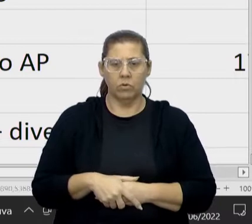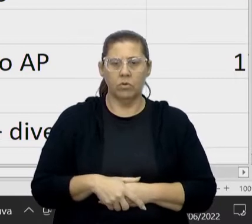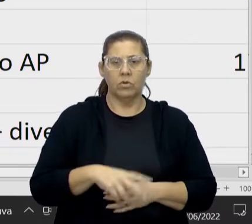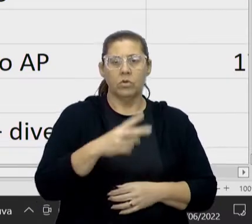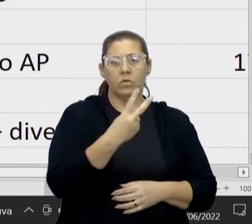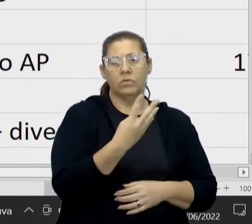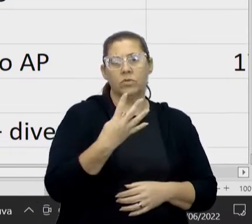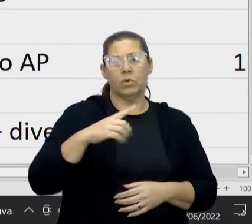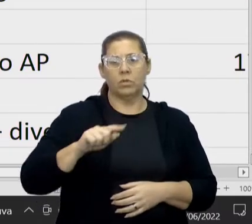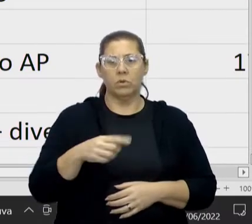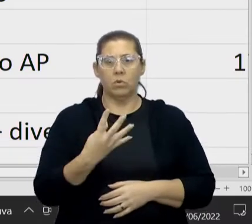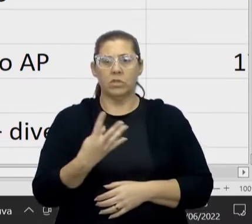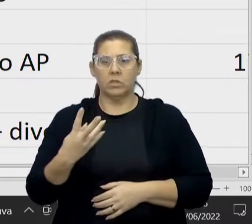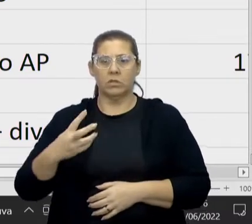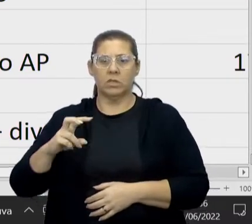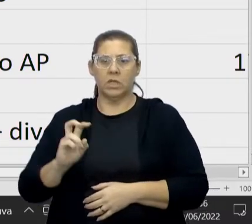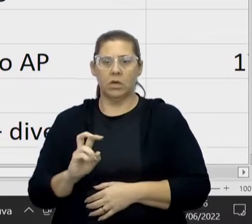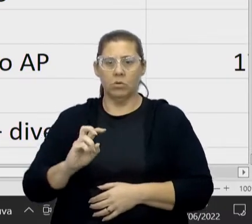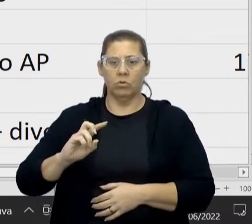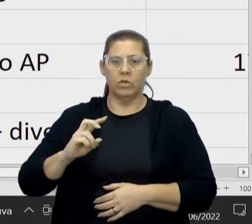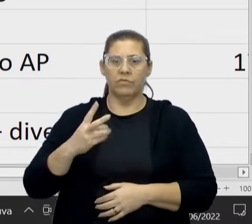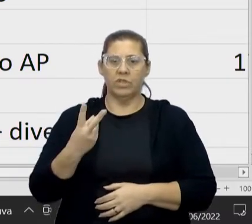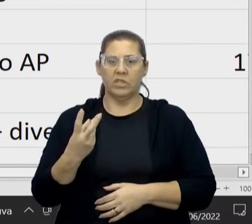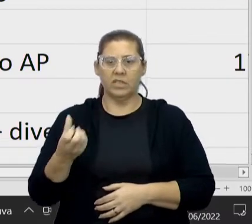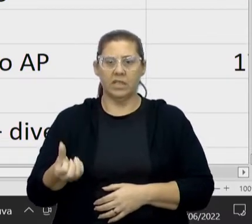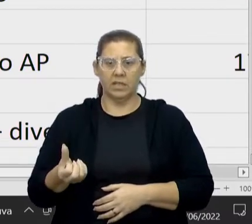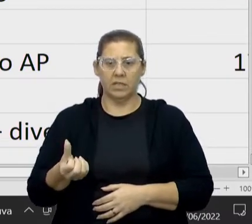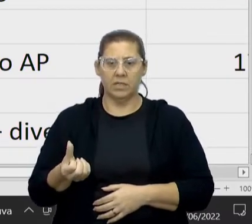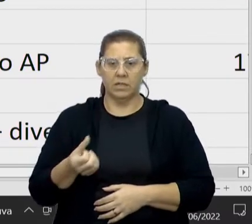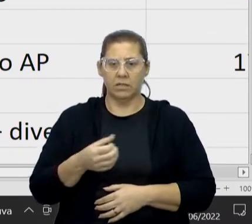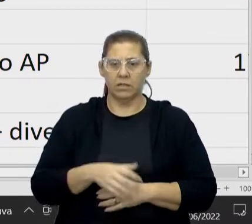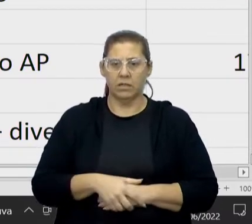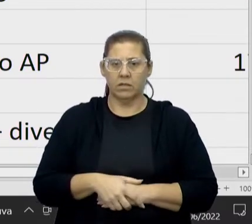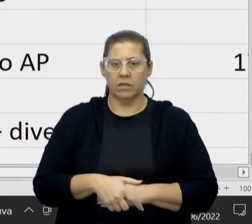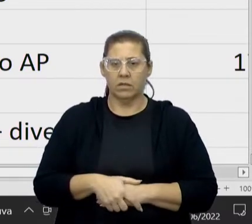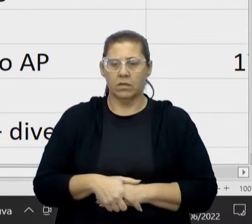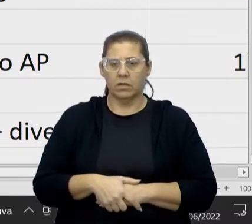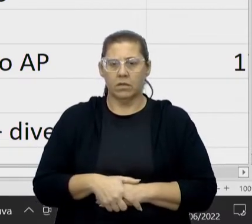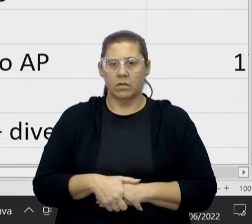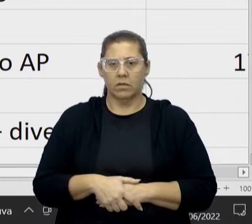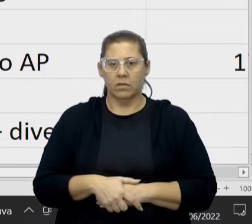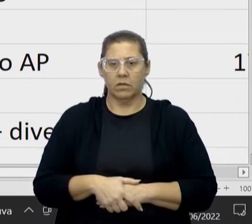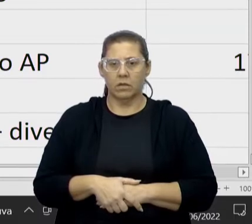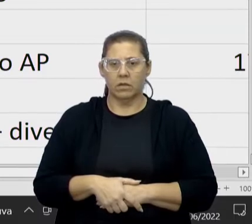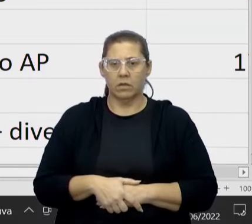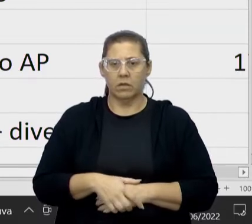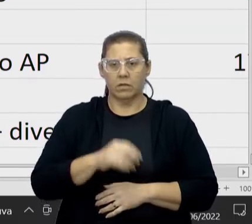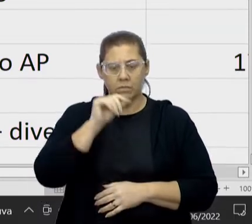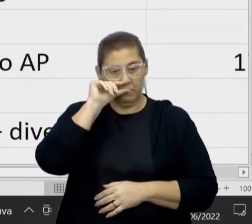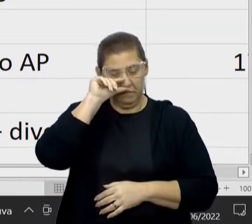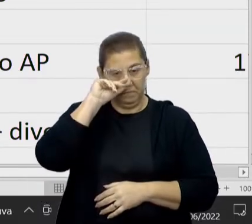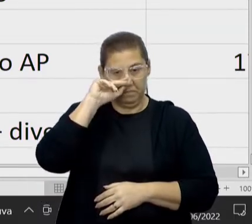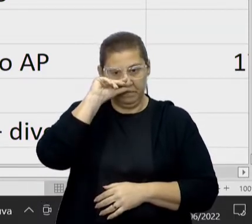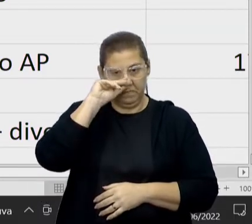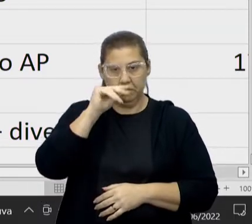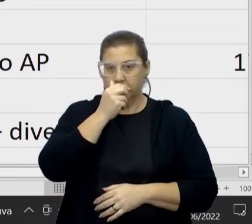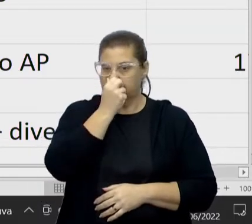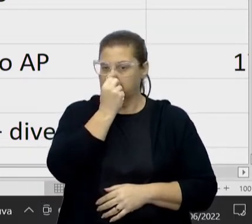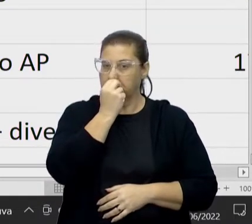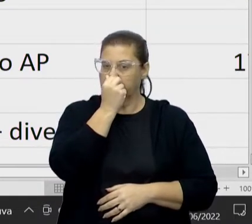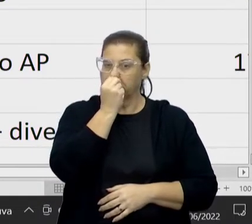24 mil 445 e 26 centavos. Acho que bateu, né? Acho que era isso que você tinha me falado.